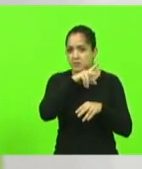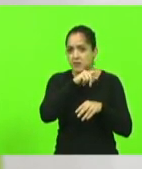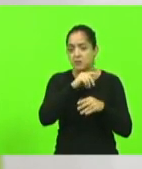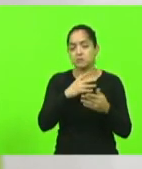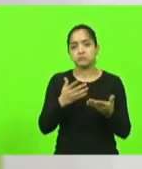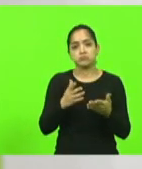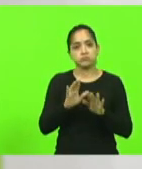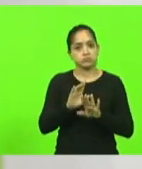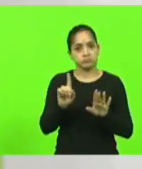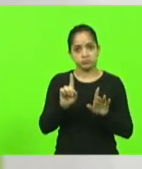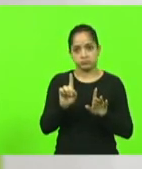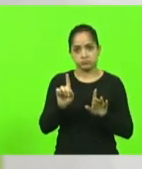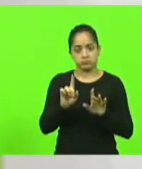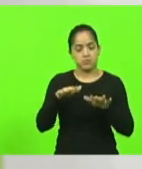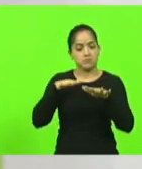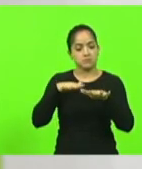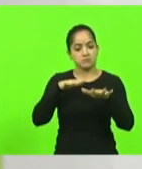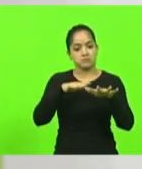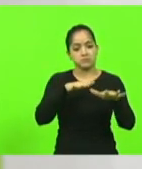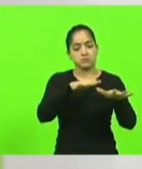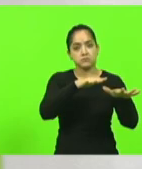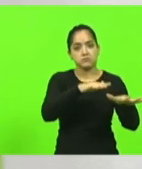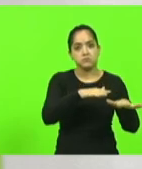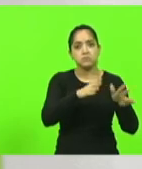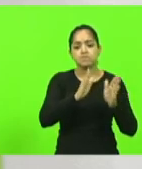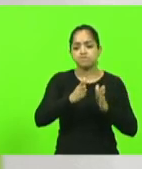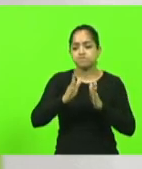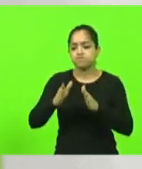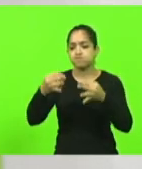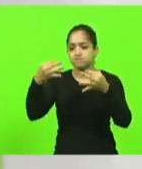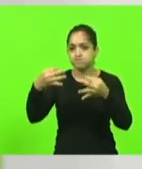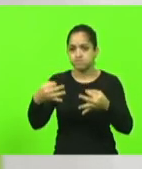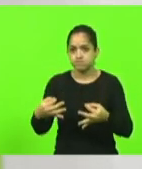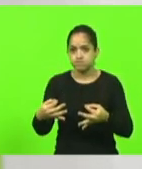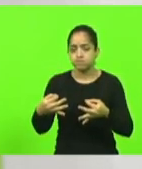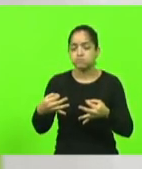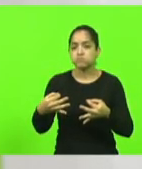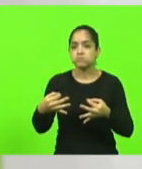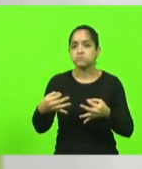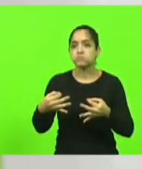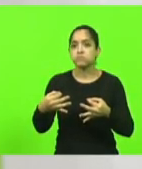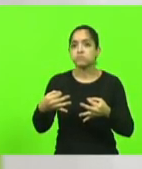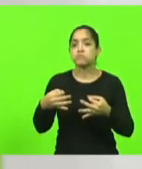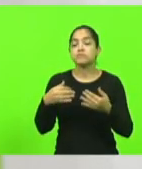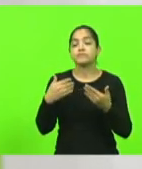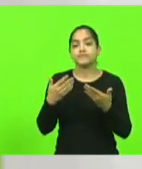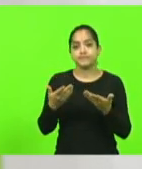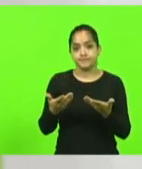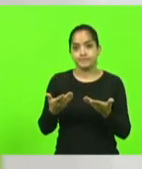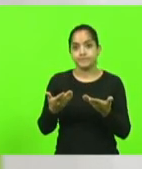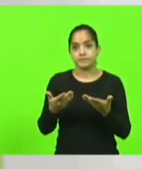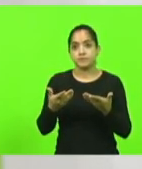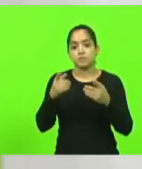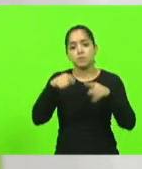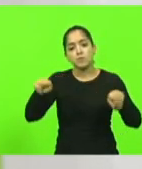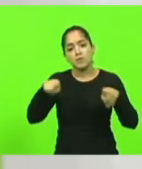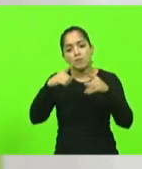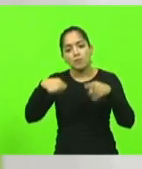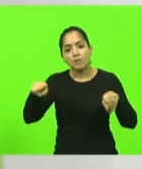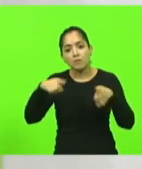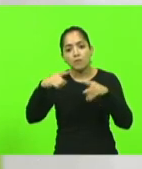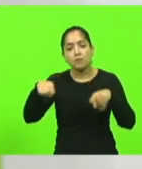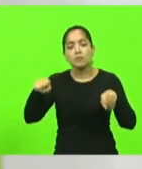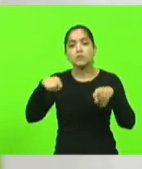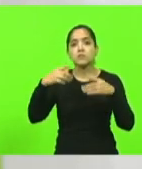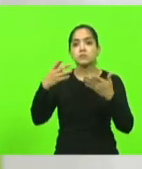Vai ser uma manifestação ordeira. O que nós podemos esperar delas? Canções cívicas,